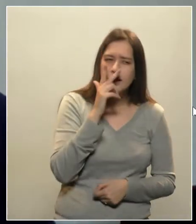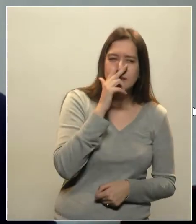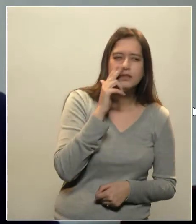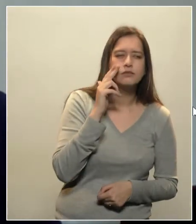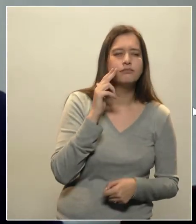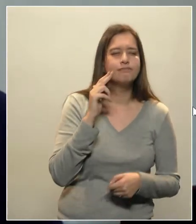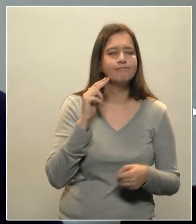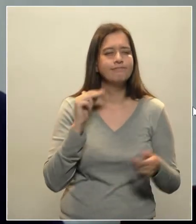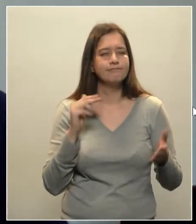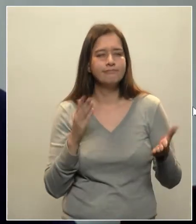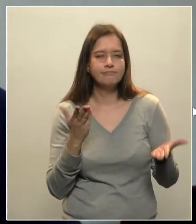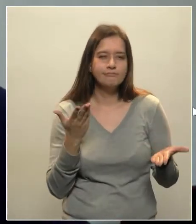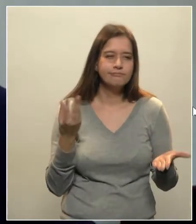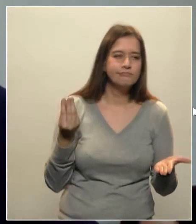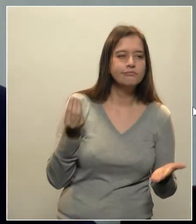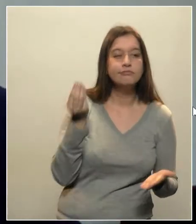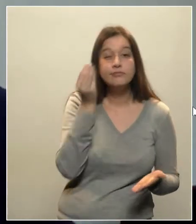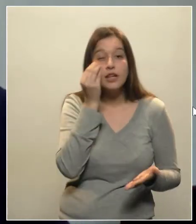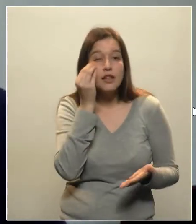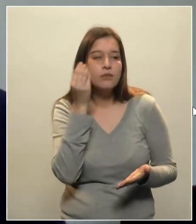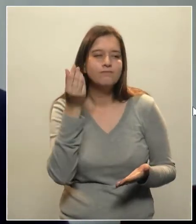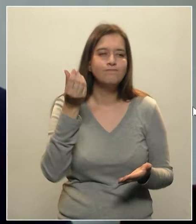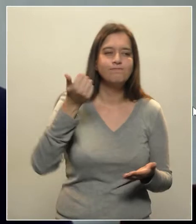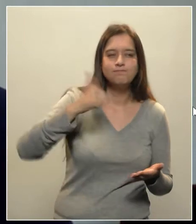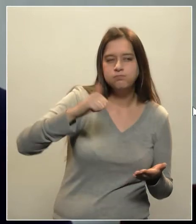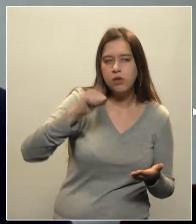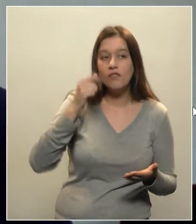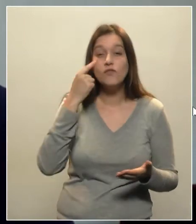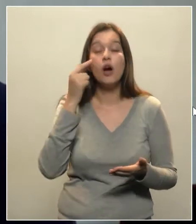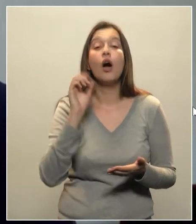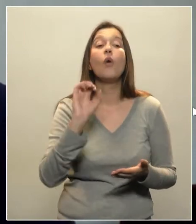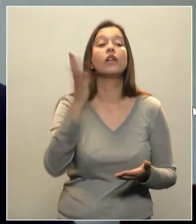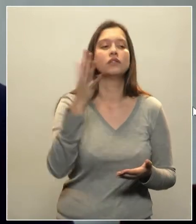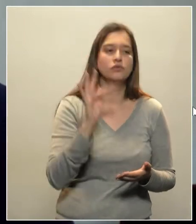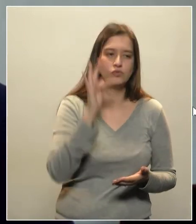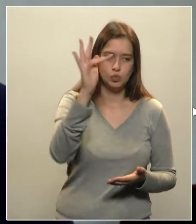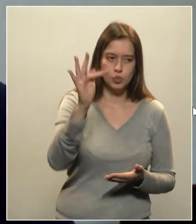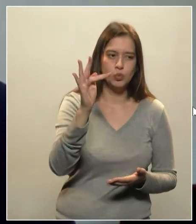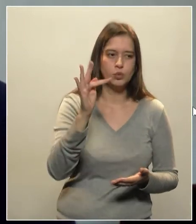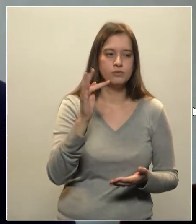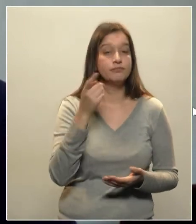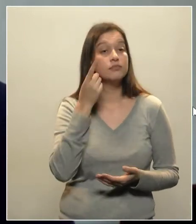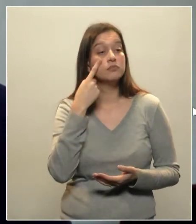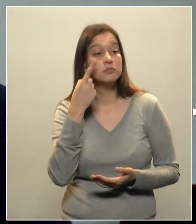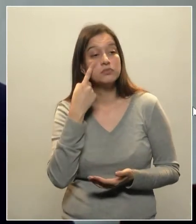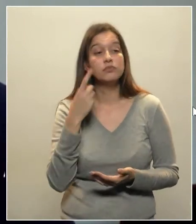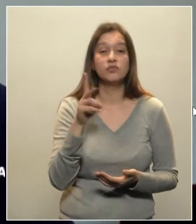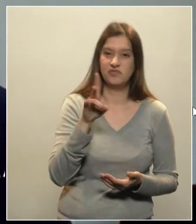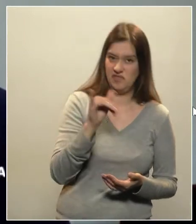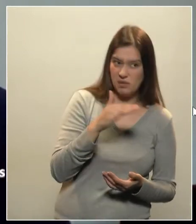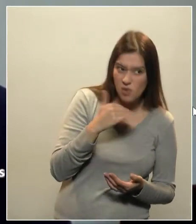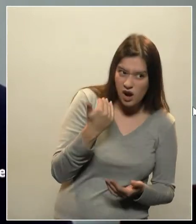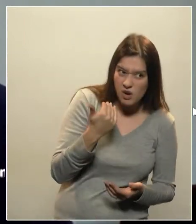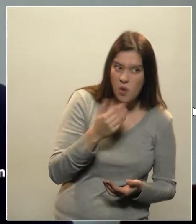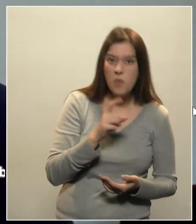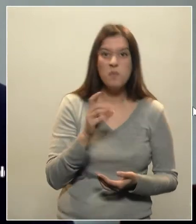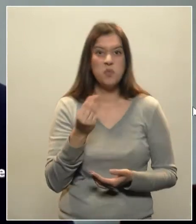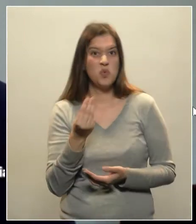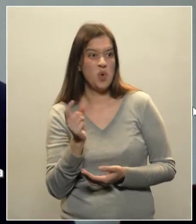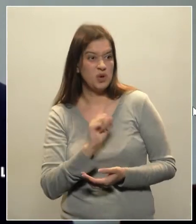experimento, para ver se não morrerá muitos estudantes,